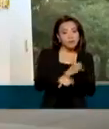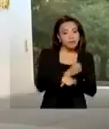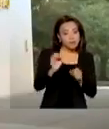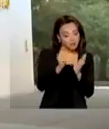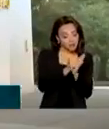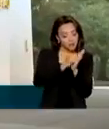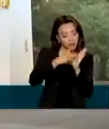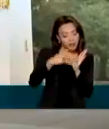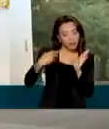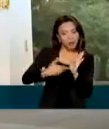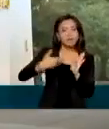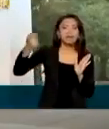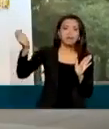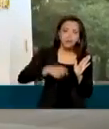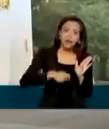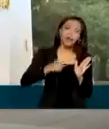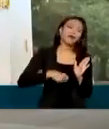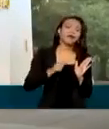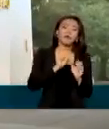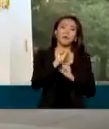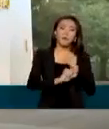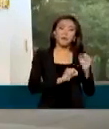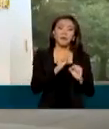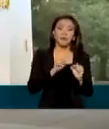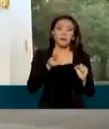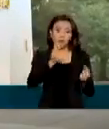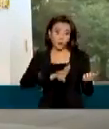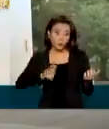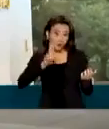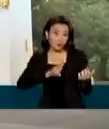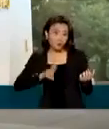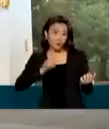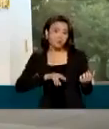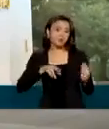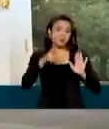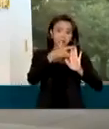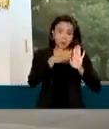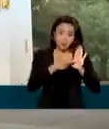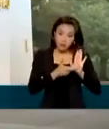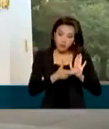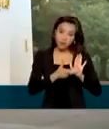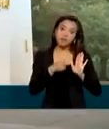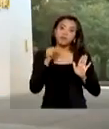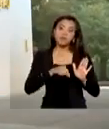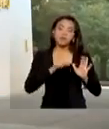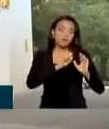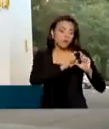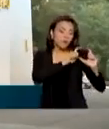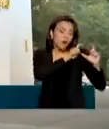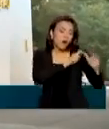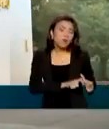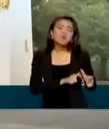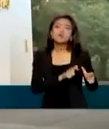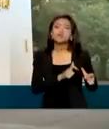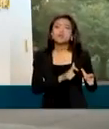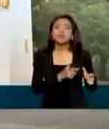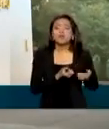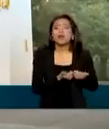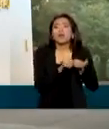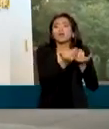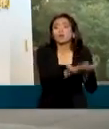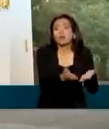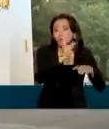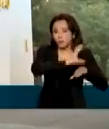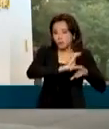possível personalizar as buscas utilizando critérios como a localização em que o curso é ofertado. O